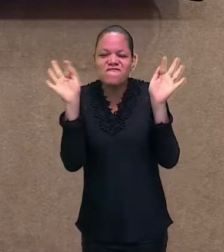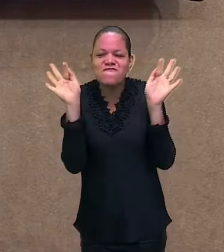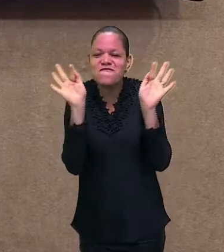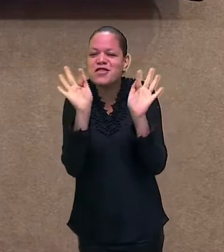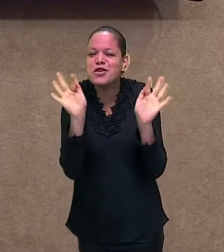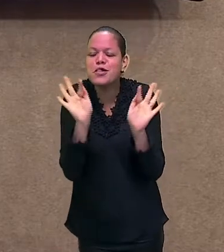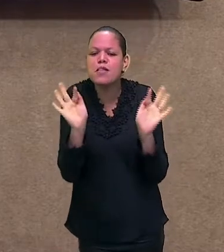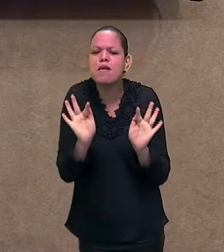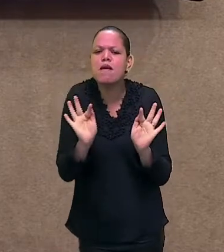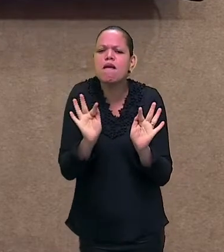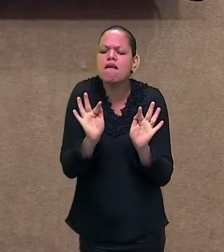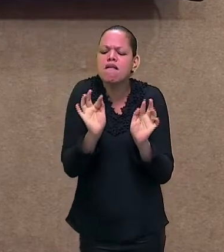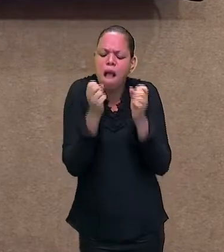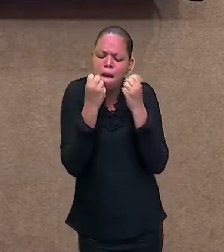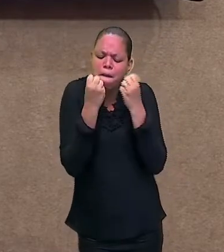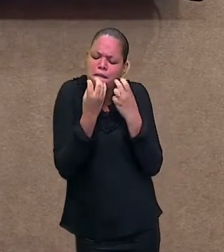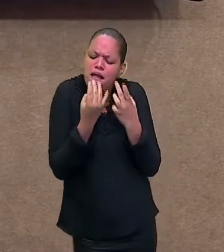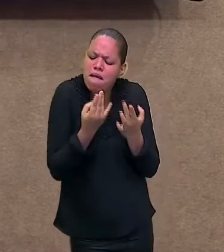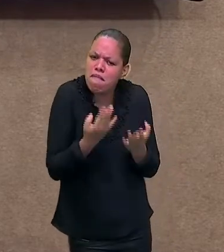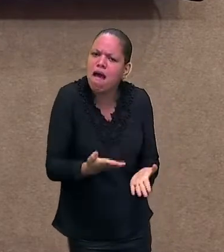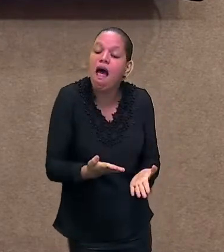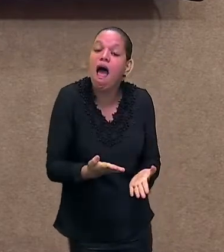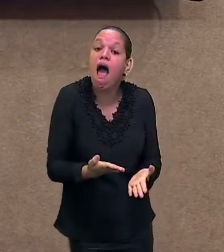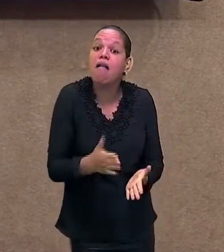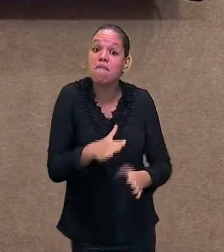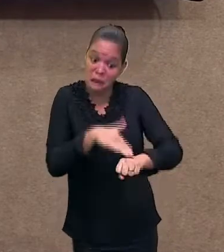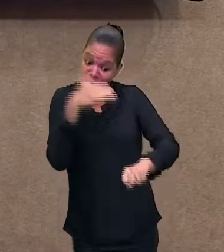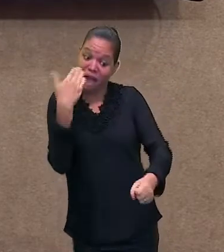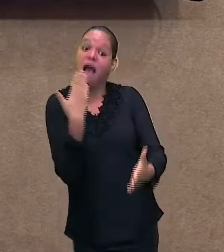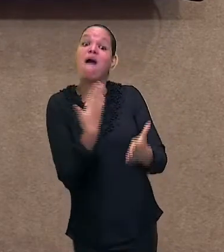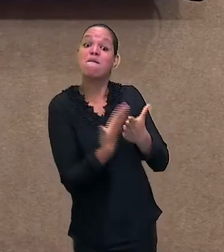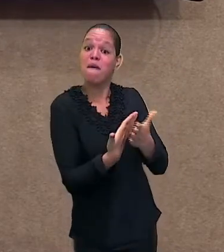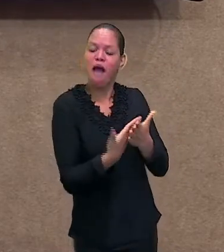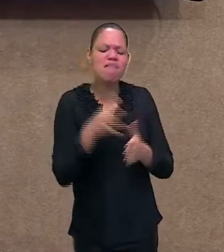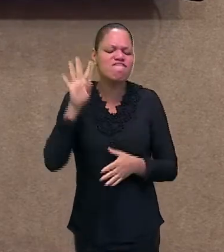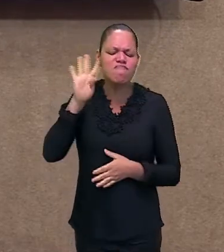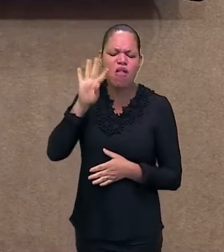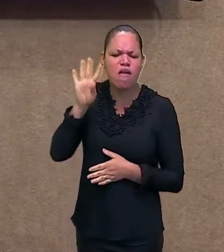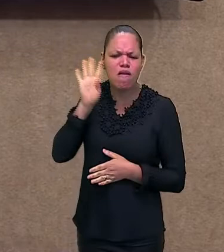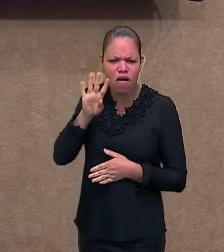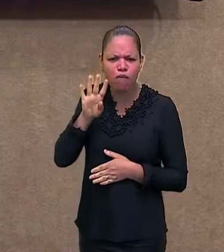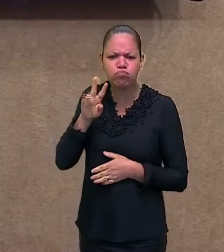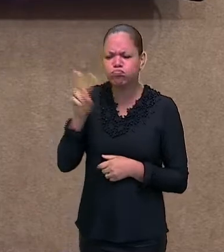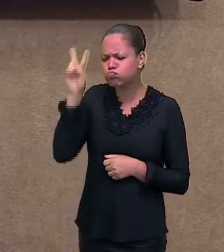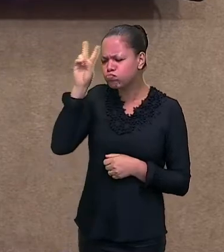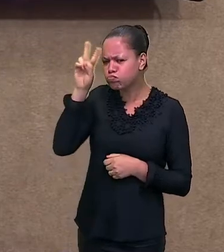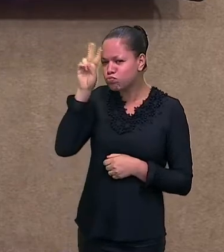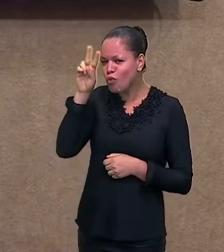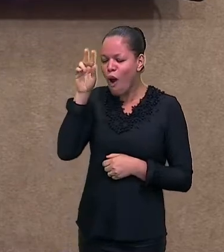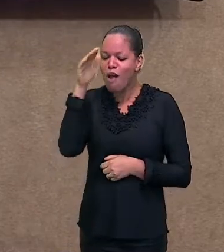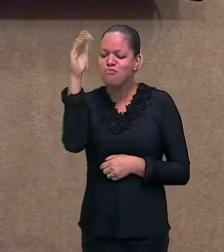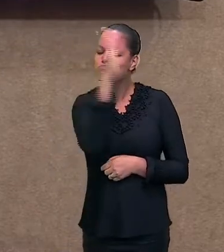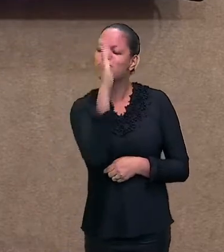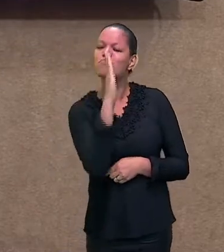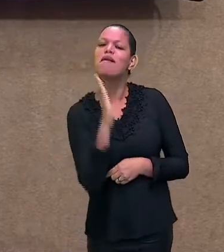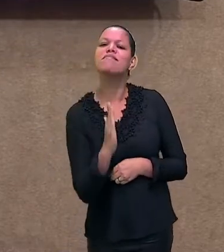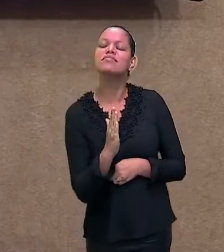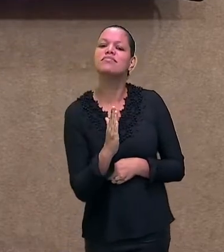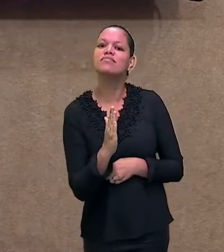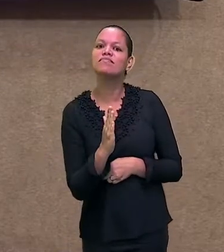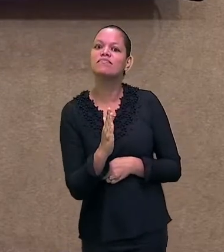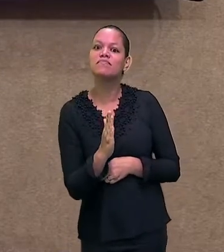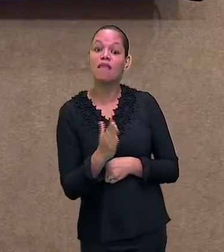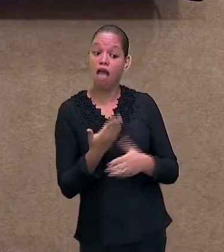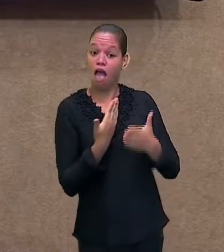e preparados para mais uma aula bem legal sobre a história do nosso país. Nossa aula de